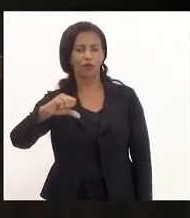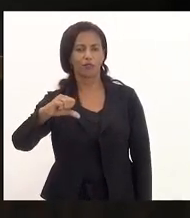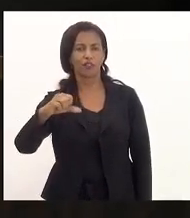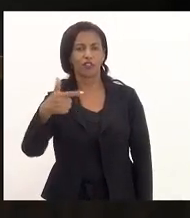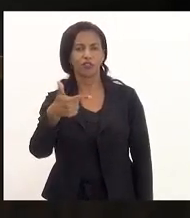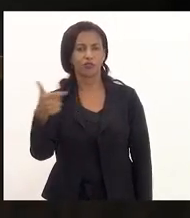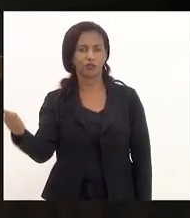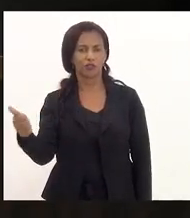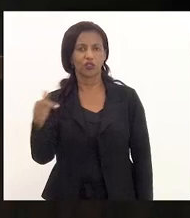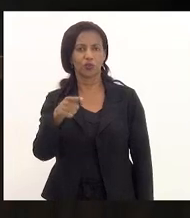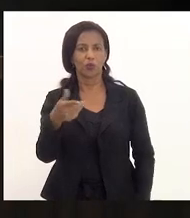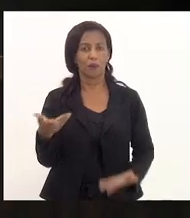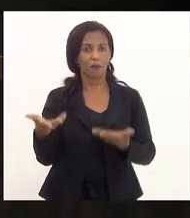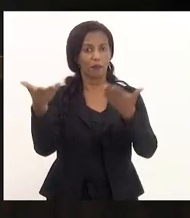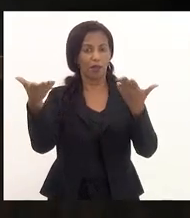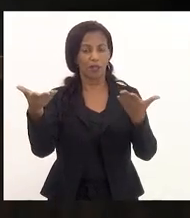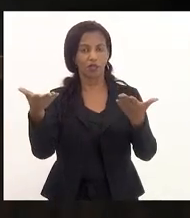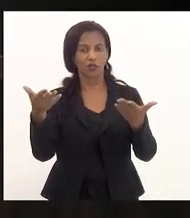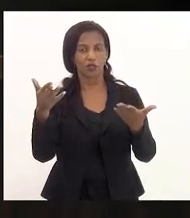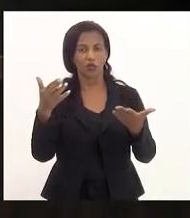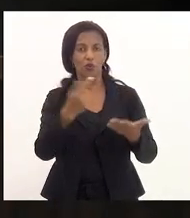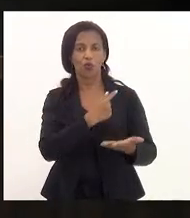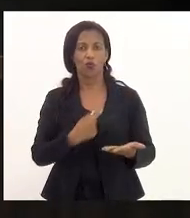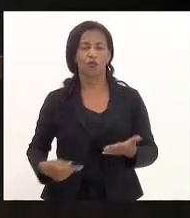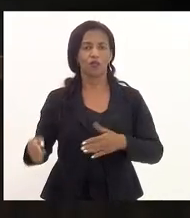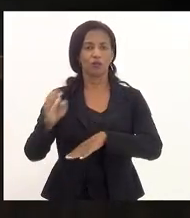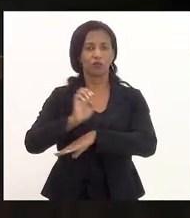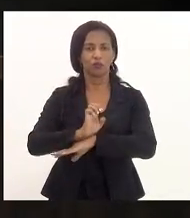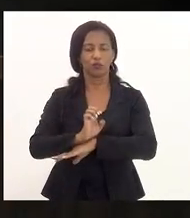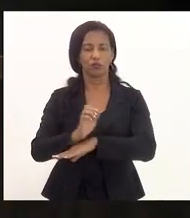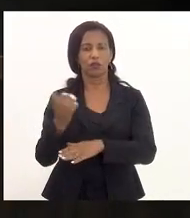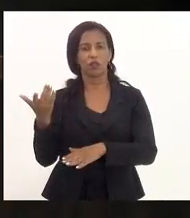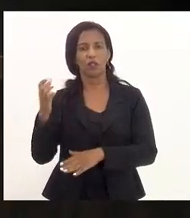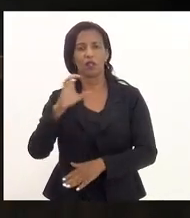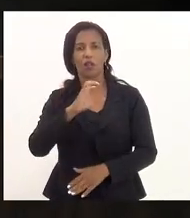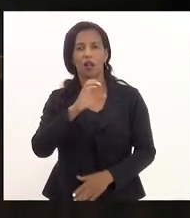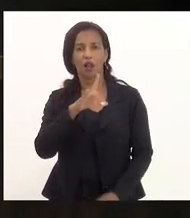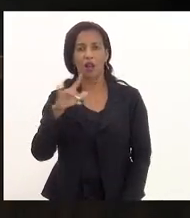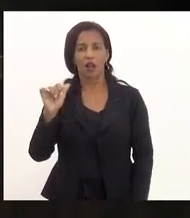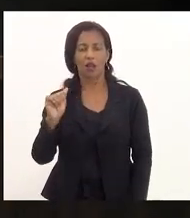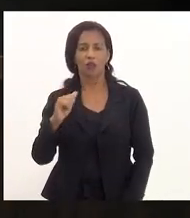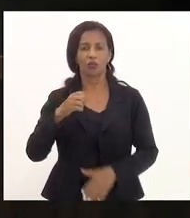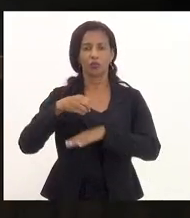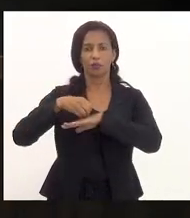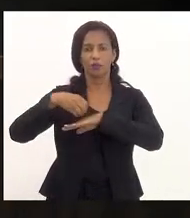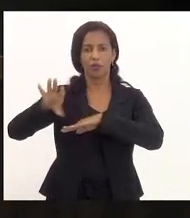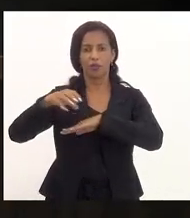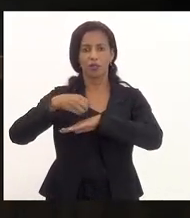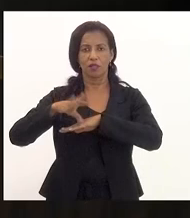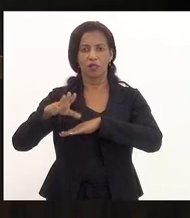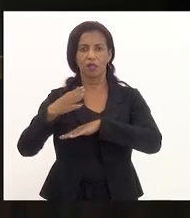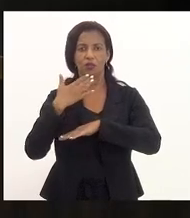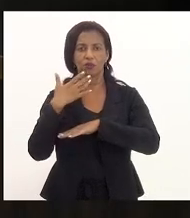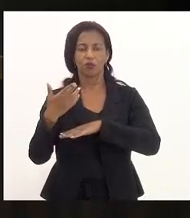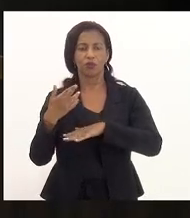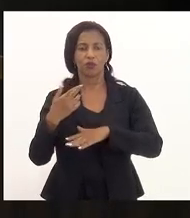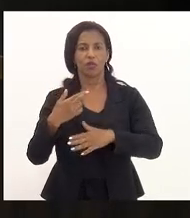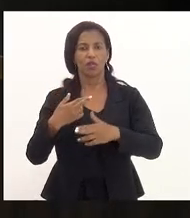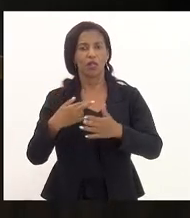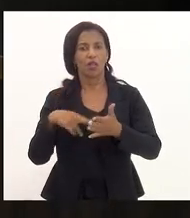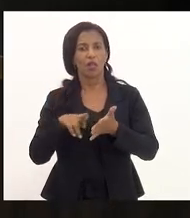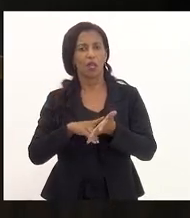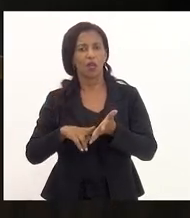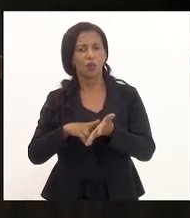Lemos, que solicita ao excelentíssimo senhor governador do Estado do Rio de Janeiro, em exercício, Cláudio Castro, envio de mensagem dispondo sobre a recuperação de